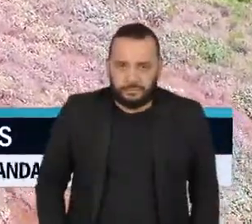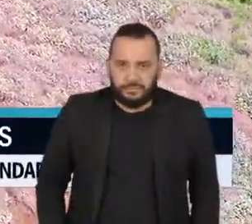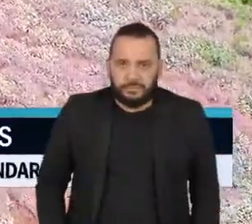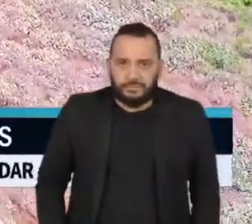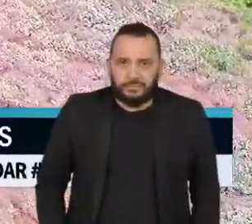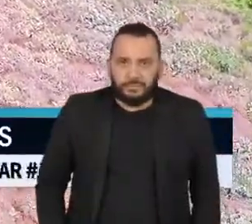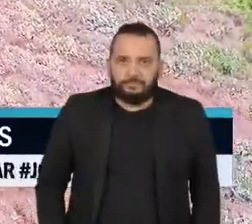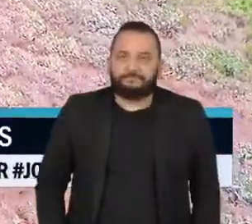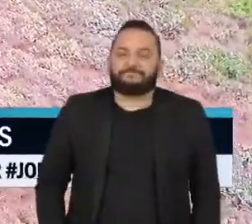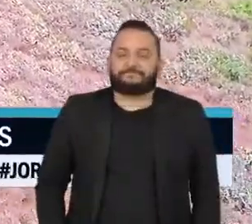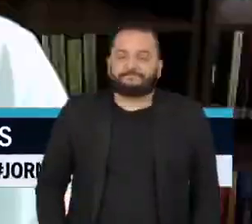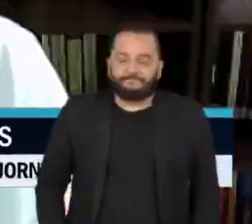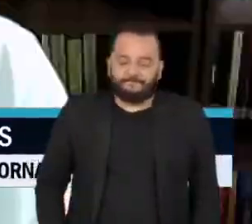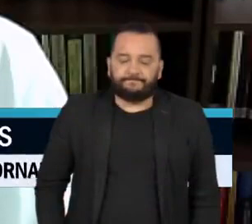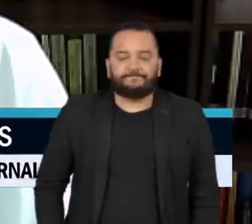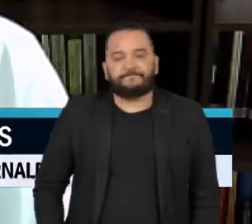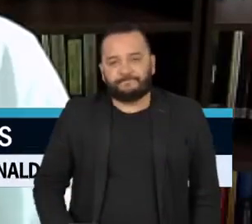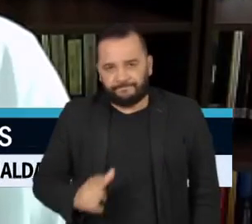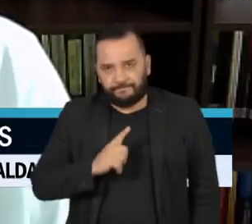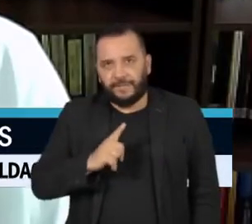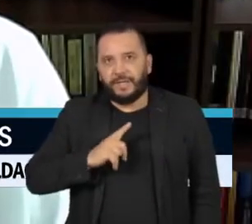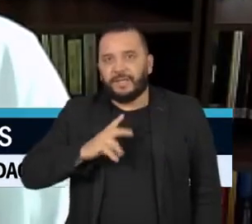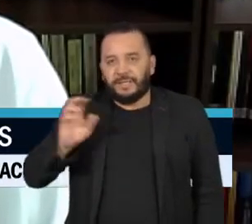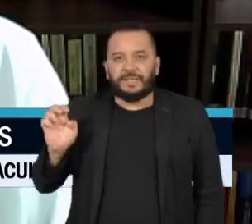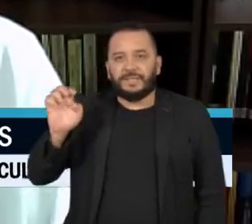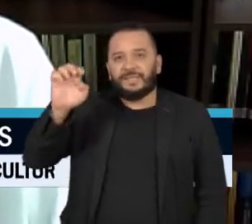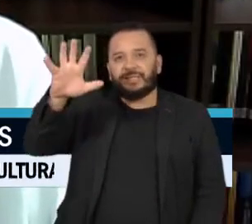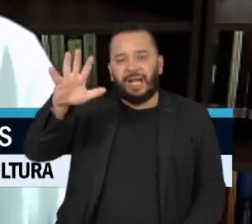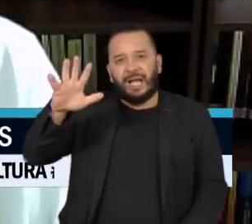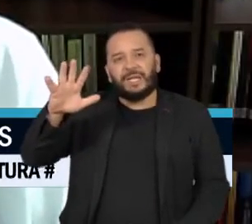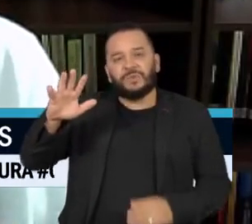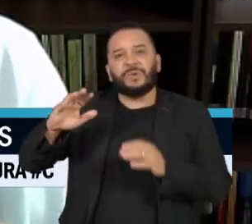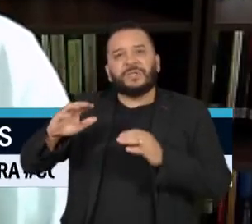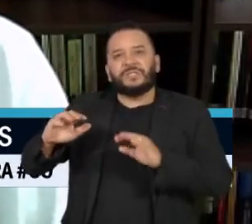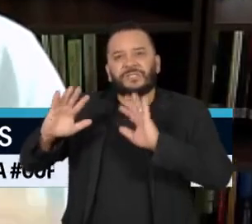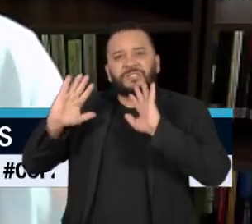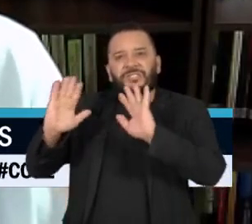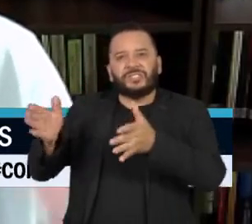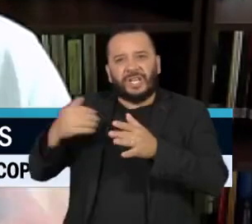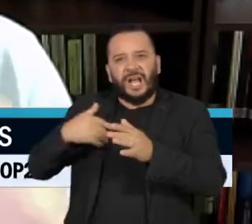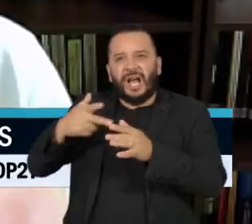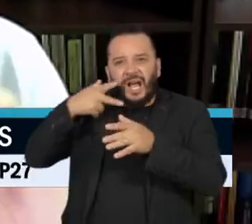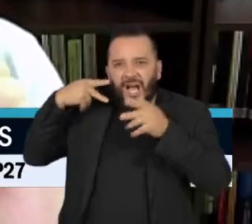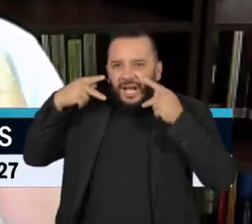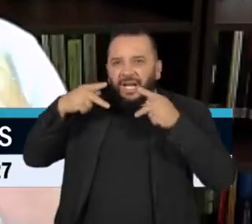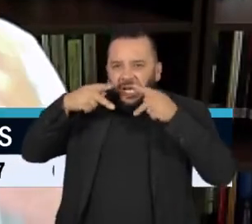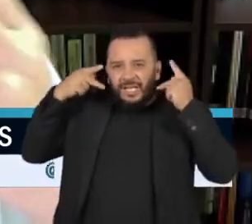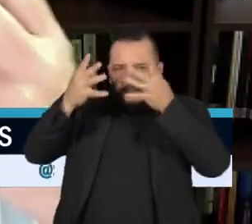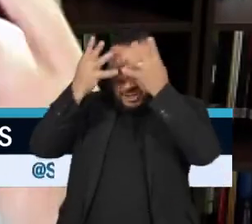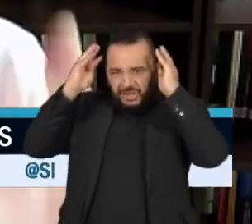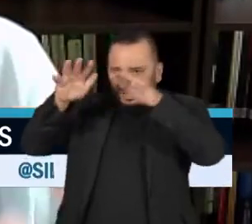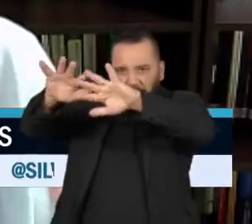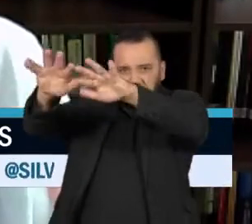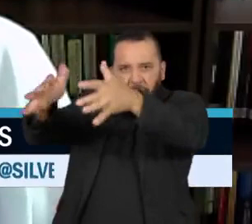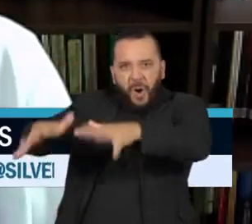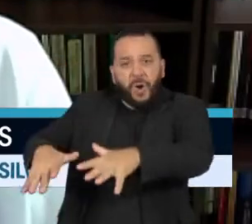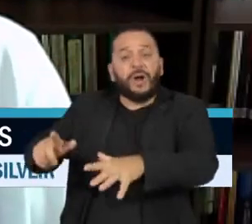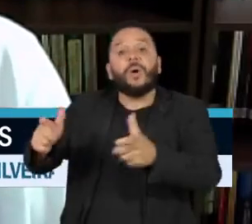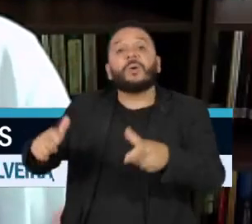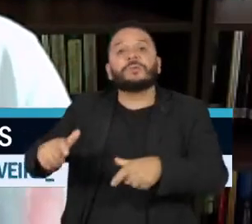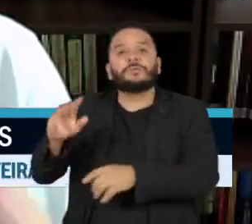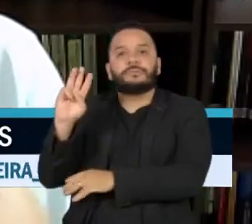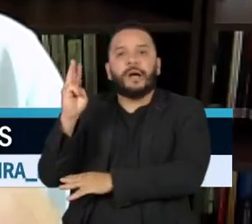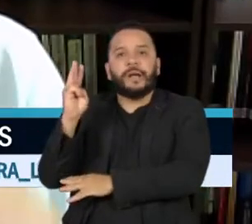estados com maior ameaça aos povos indígenas é o estado do Maranhão. Então nós precisamos parar. Tem que ter uma ação muito